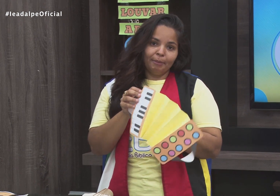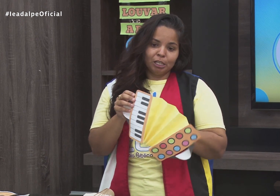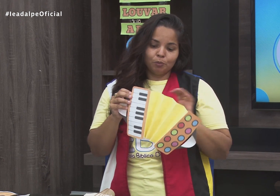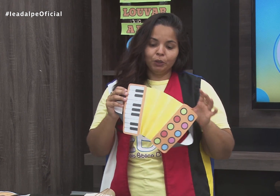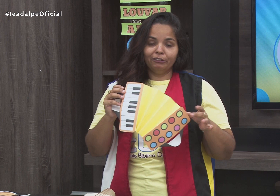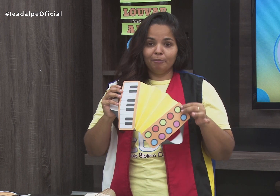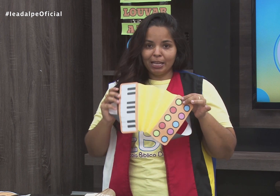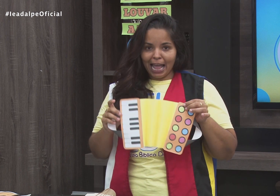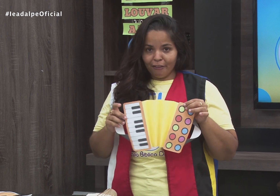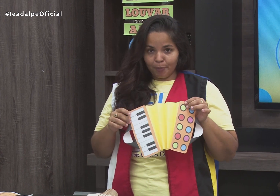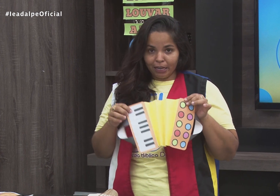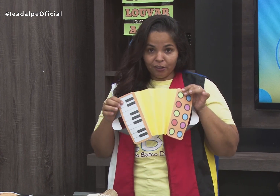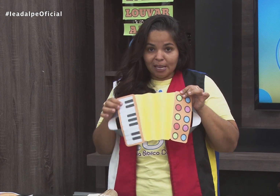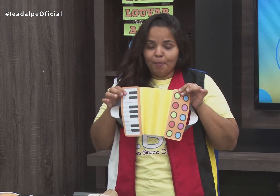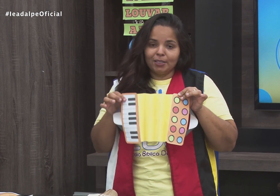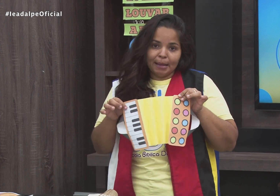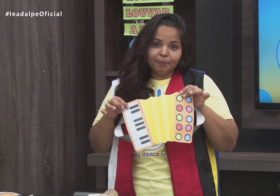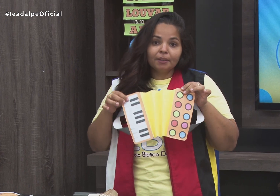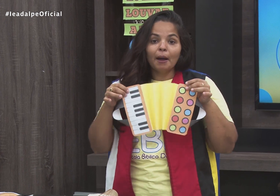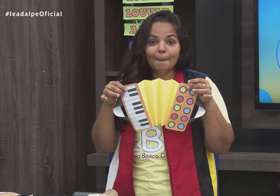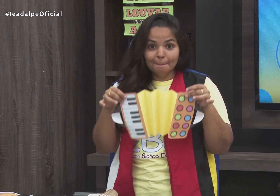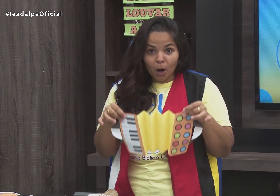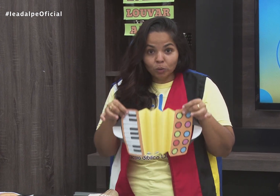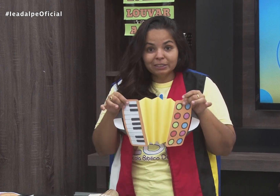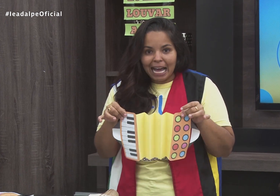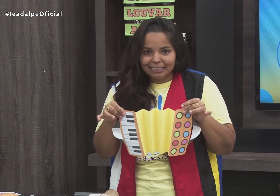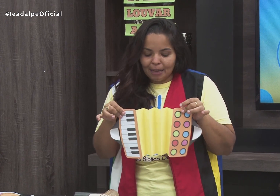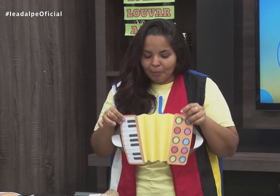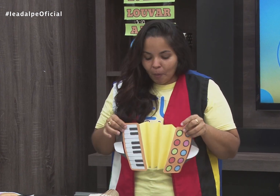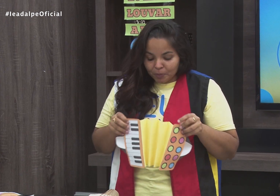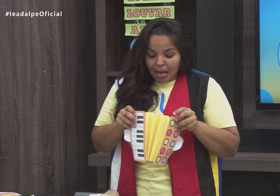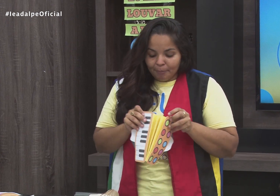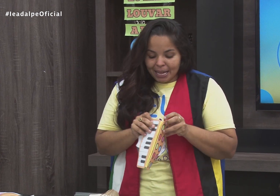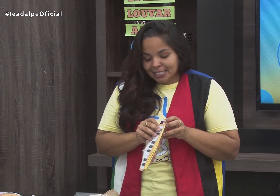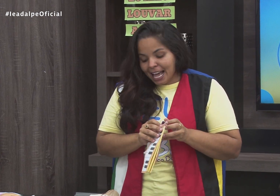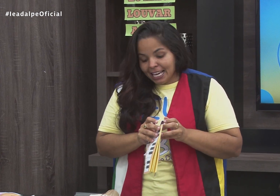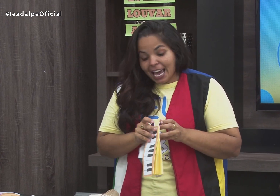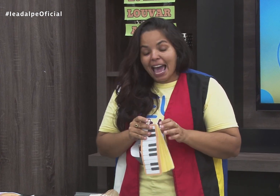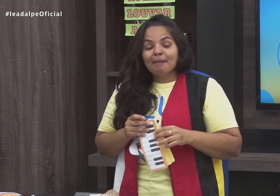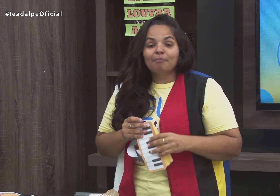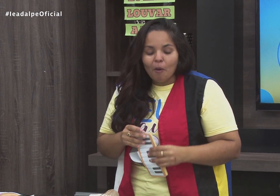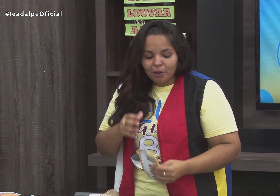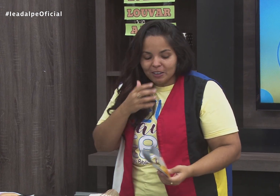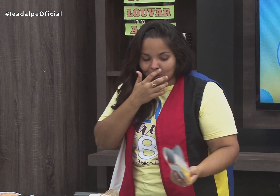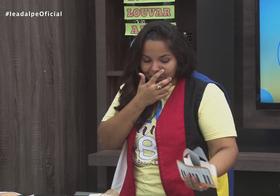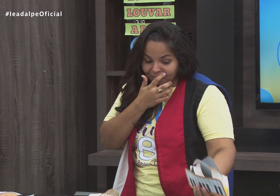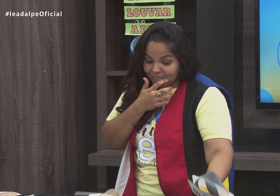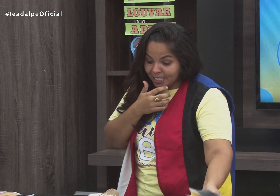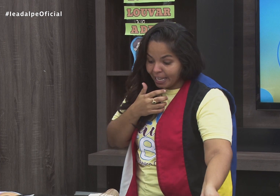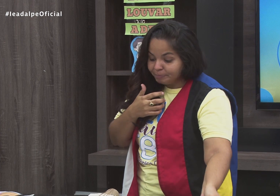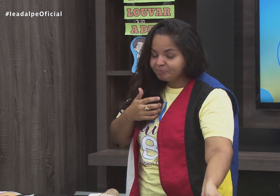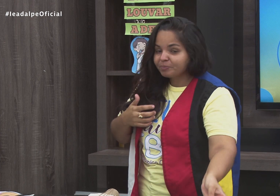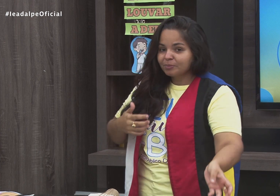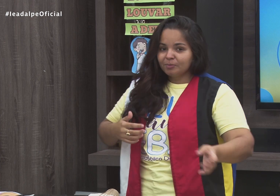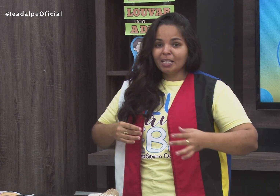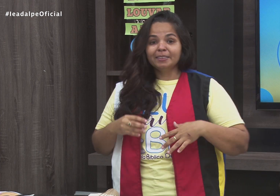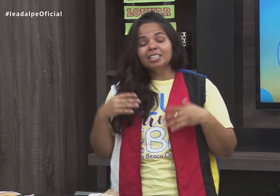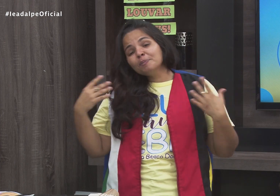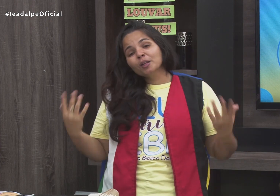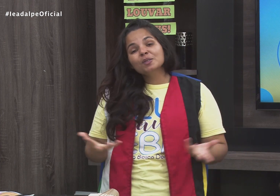eu vou deixar também disponível em PDF para que você possa montar, tá bom? Mas aí, é bom, professor, que você